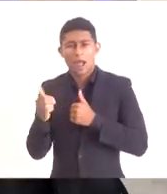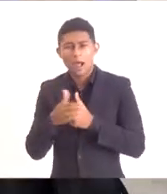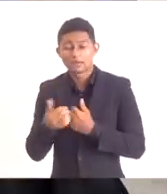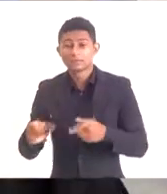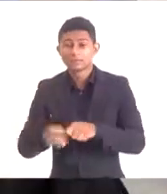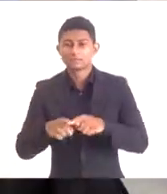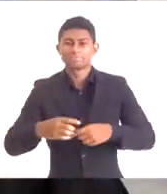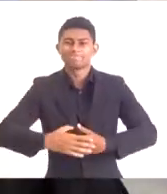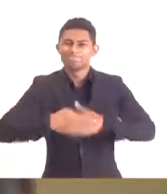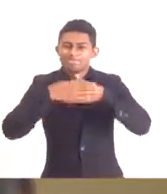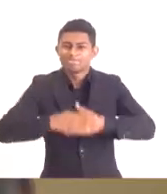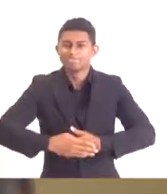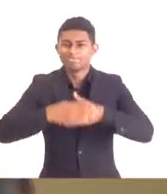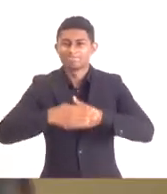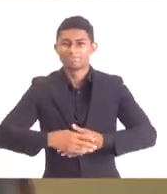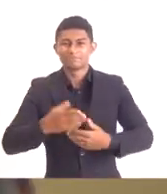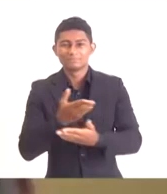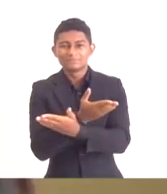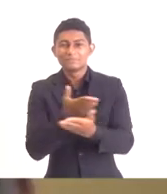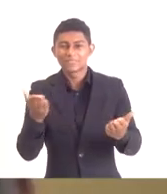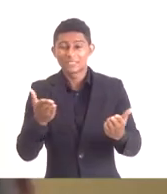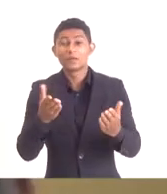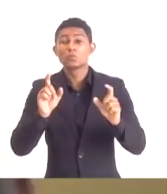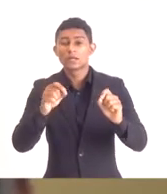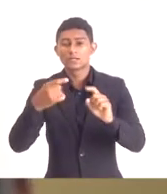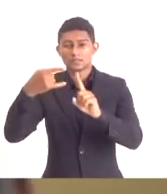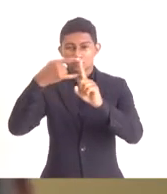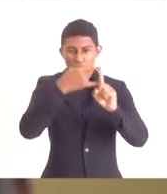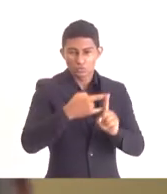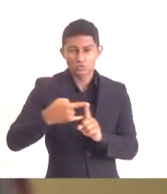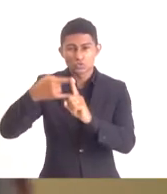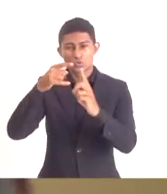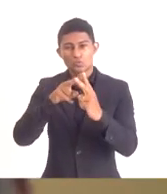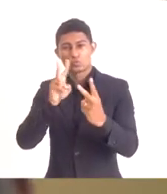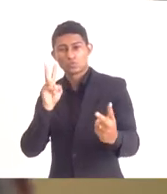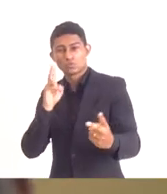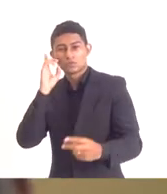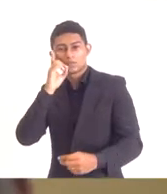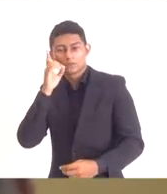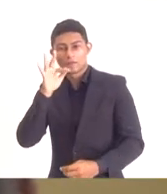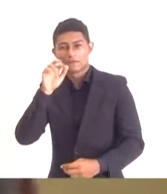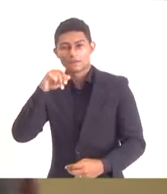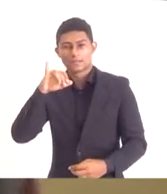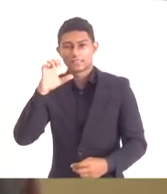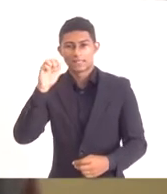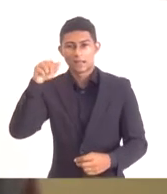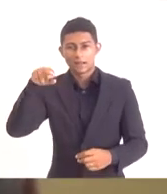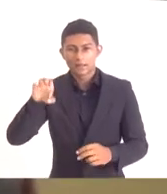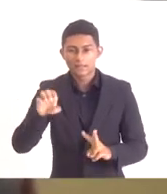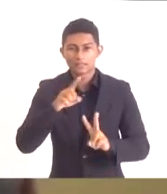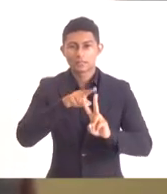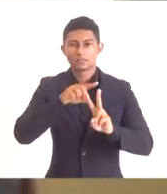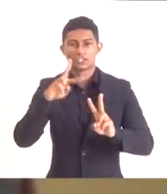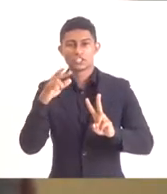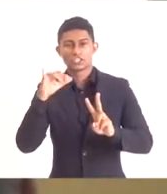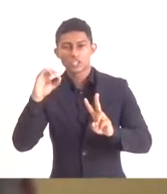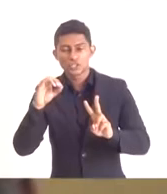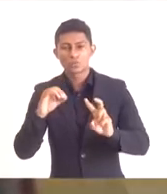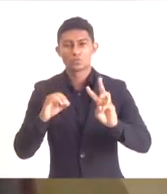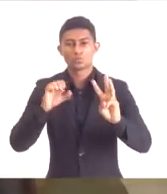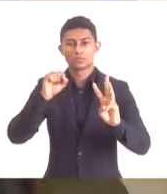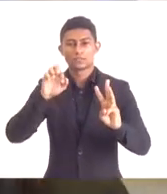Saudar os parlamentares que estão no Zoom aqui, a deputada Franciane, o deputado Chico Machado, o deputado doutor